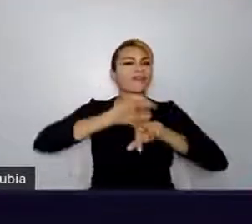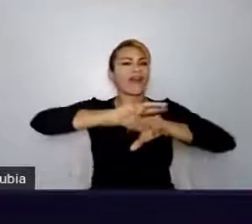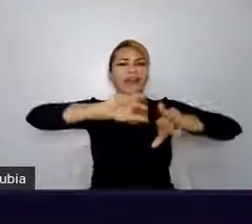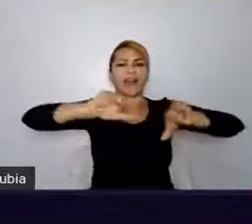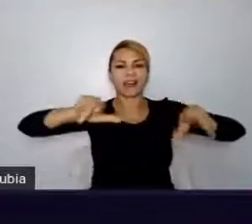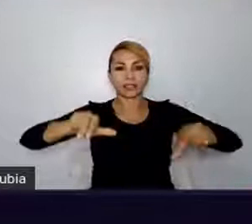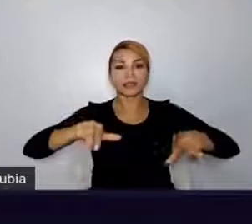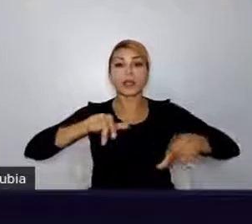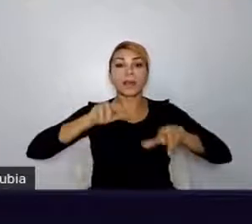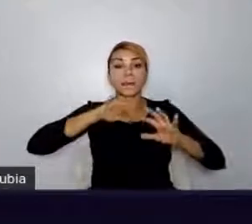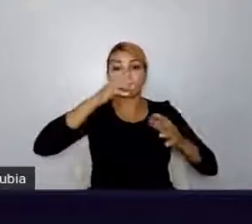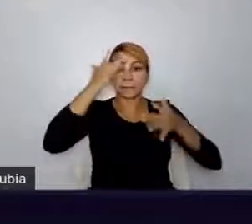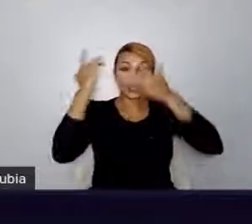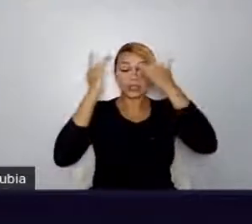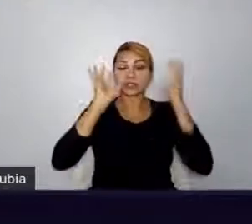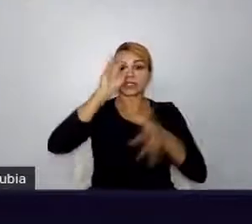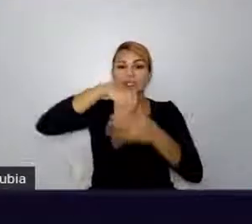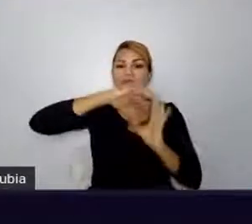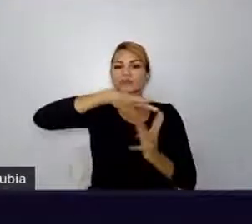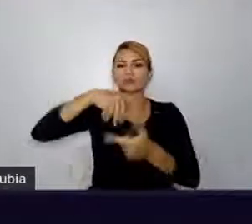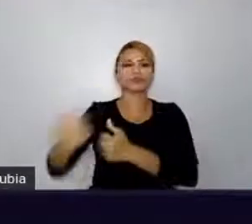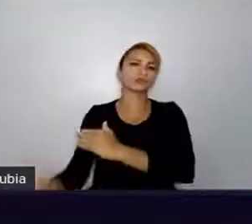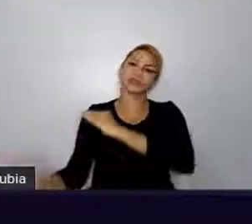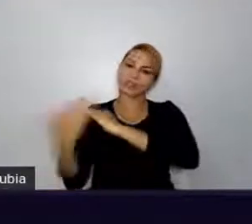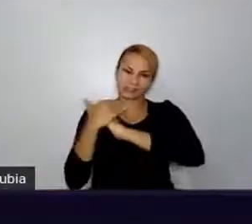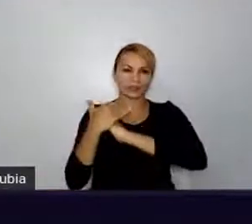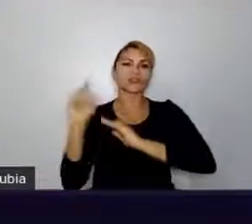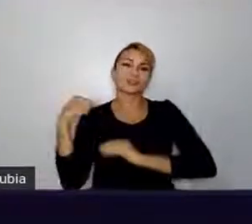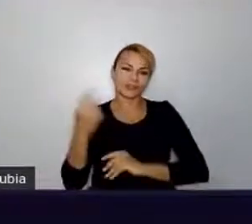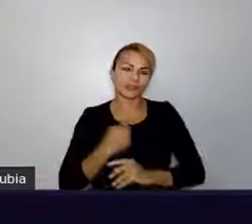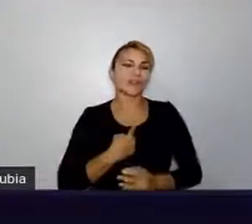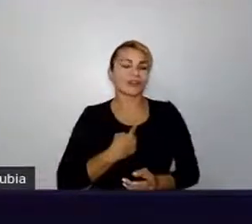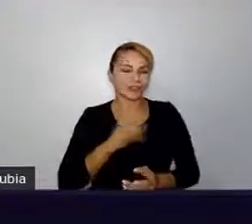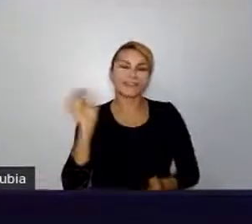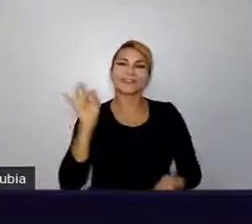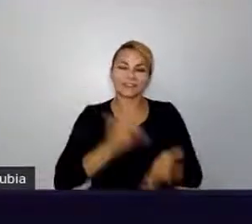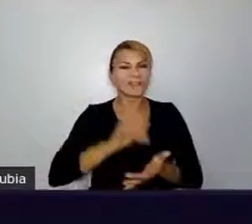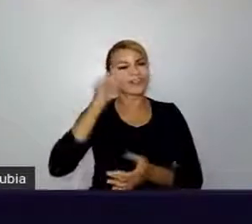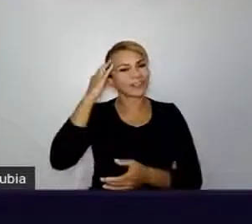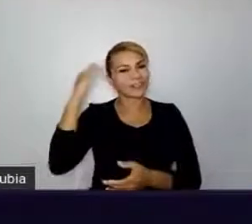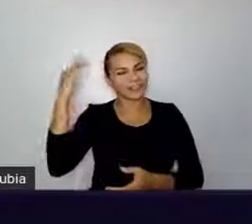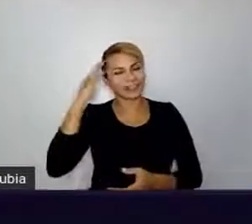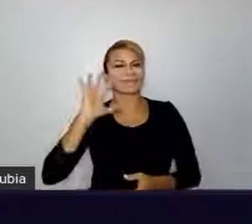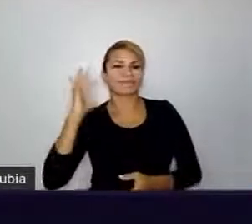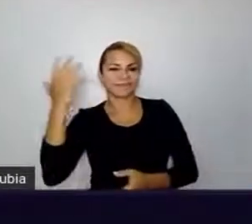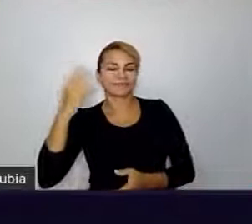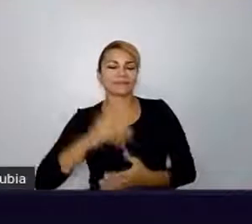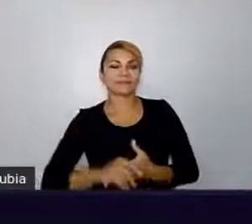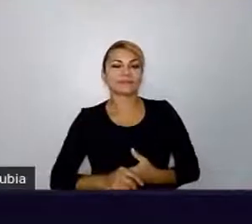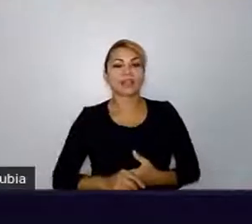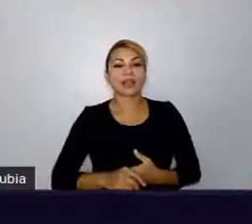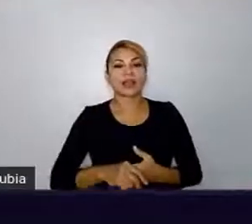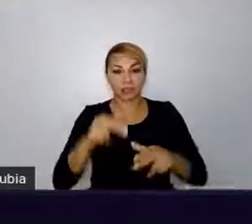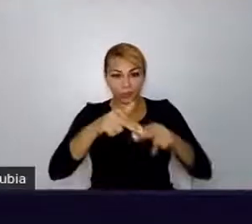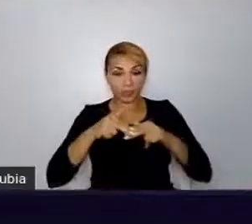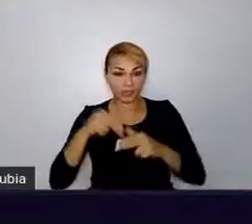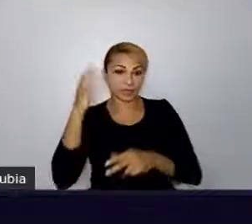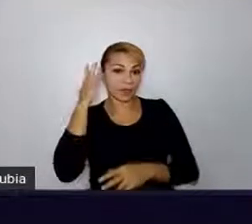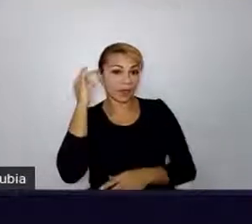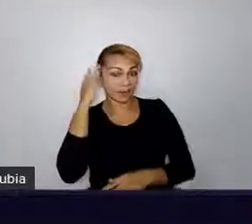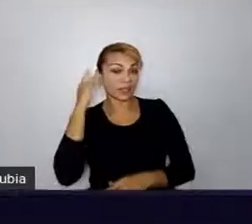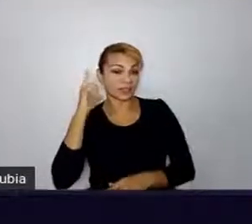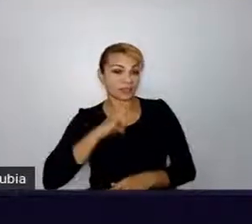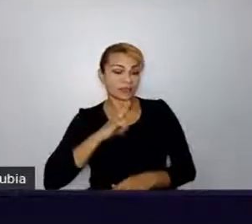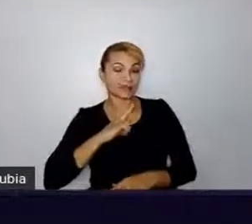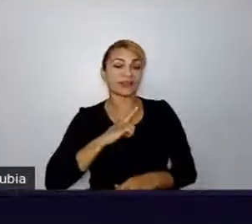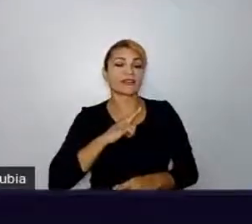feliz, muito realizado. Inclusive, amanhã tem sprint do Dados Abertos de Feira e, no domingo,